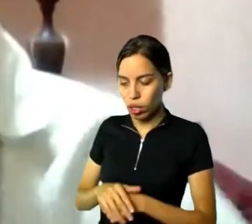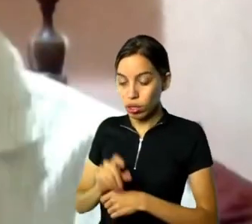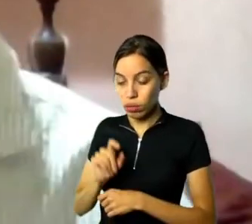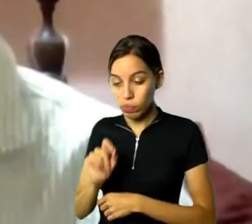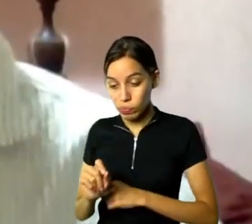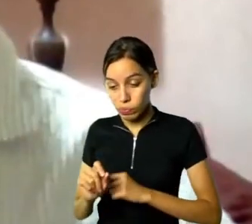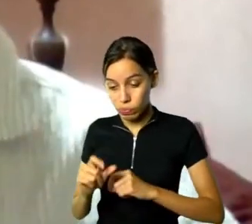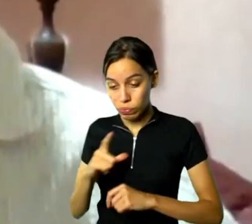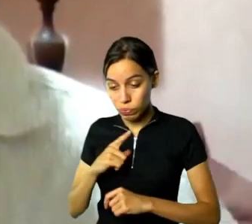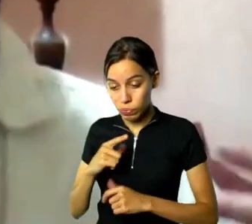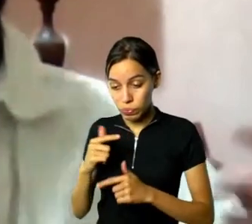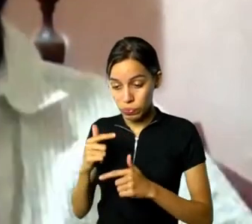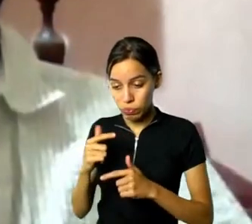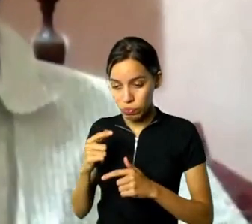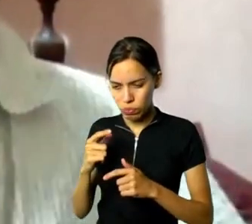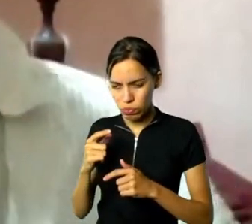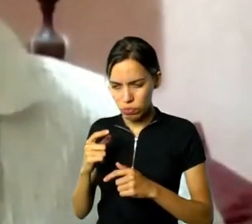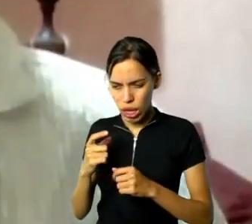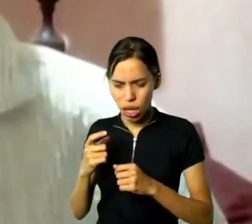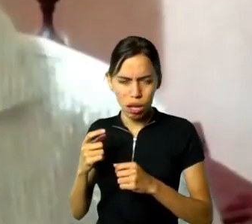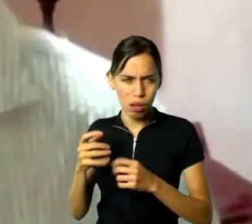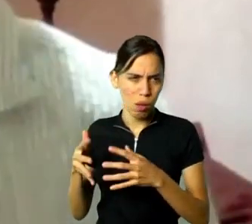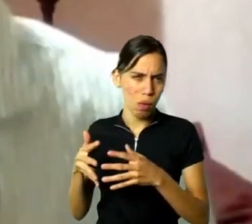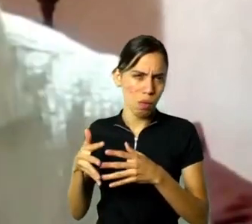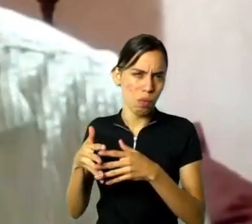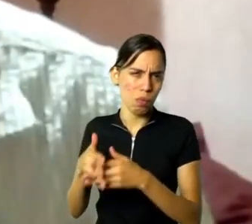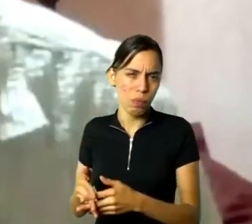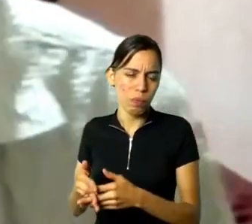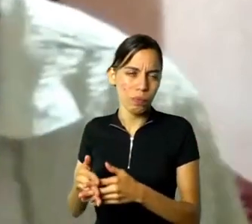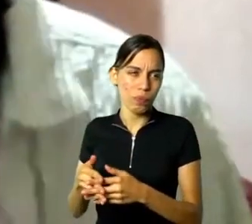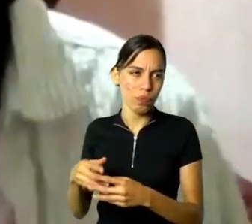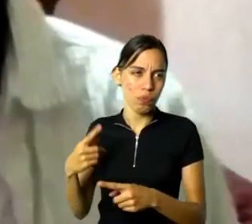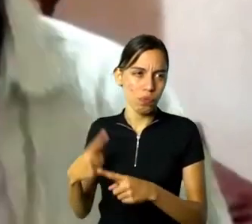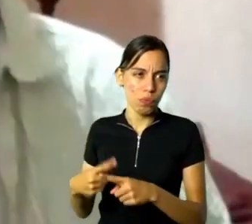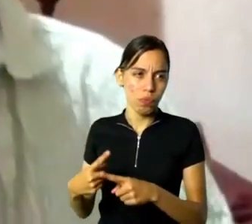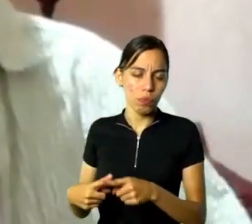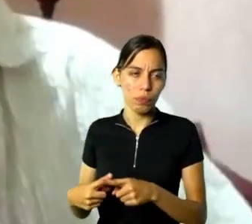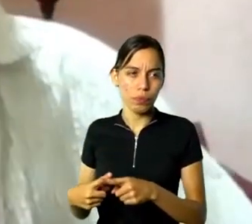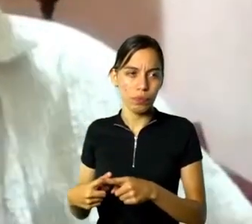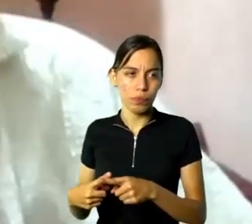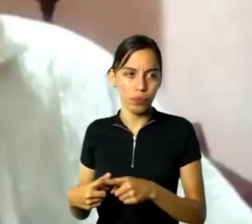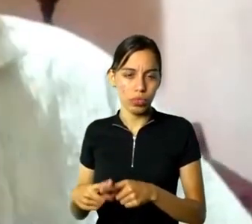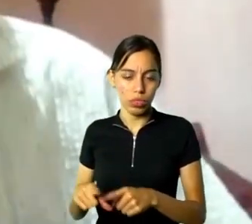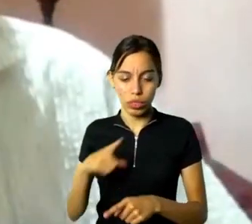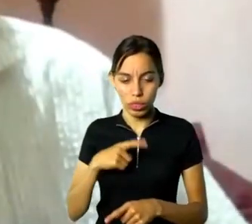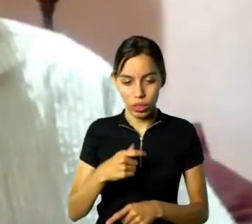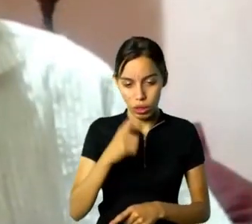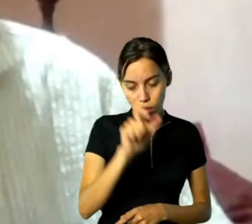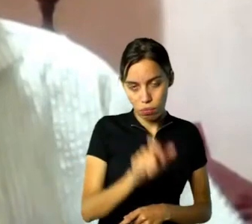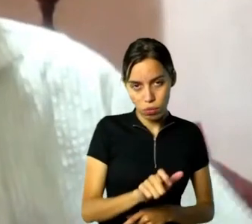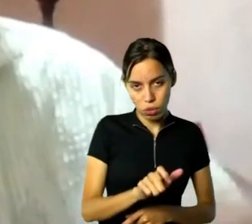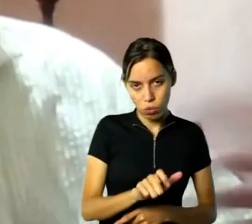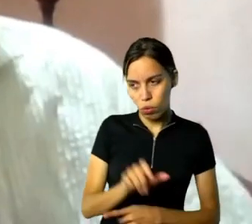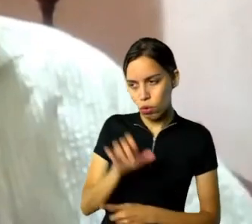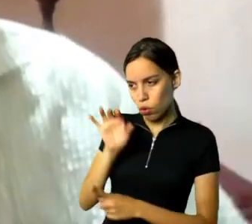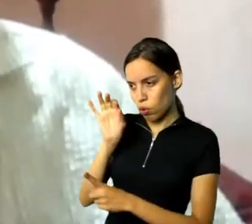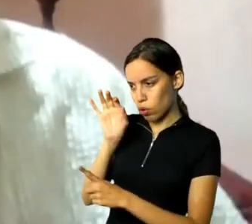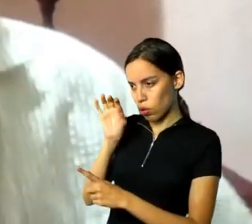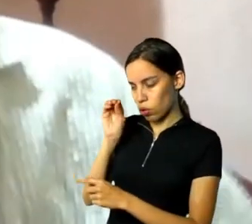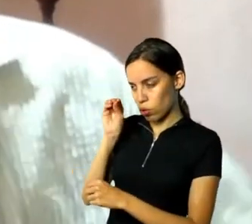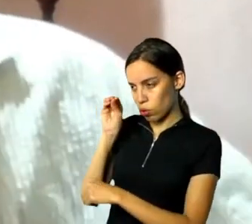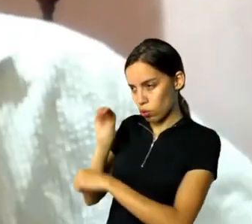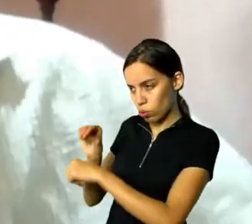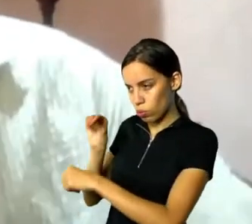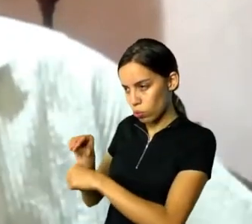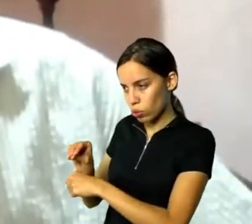no final de que o Santiago Americano Freire, que era quem cuidava dele, estaria explorando, né? O Santiago Freire depois